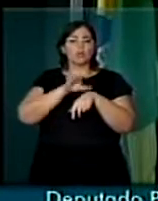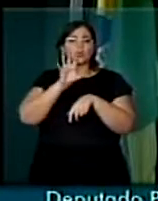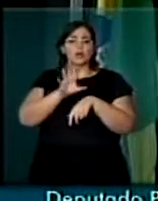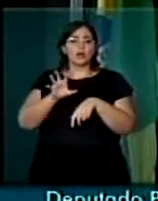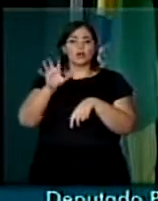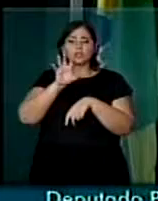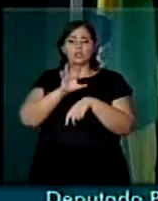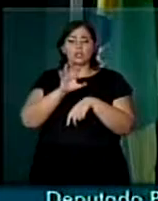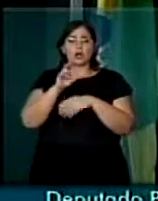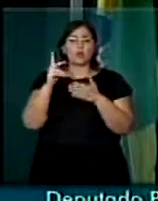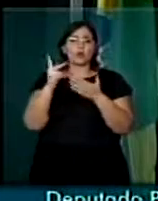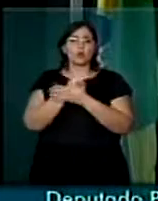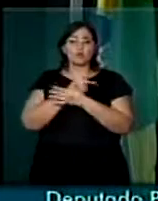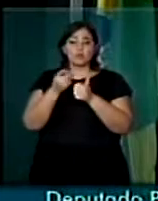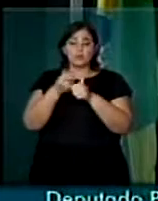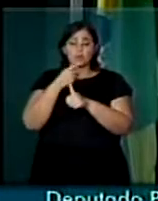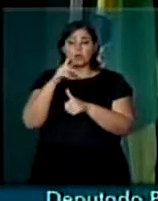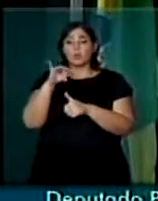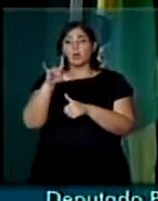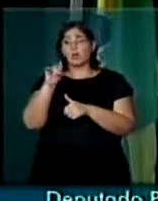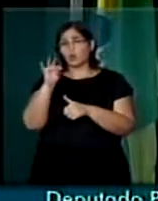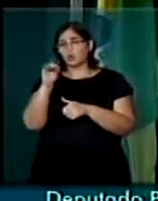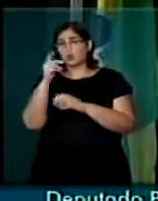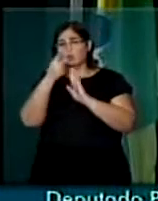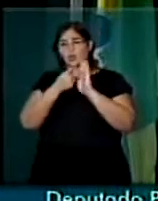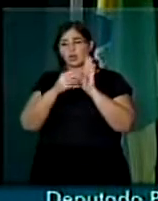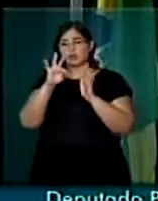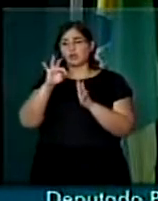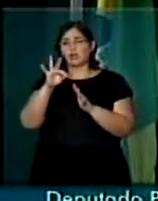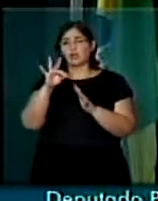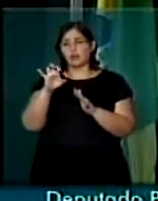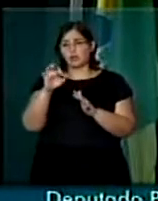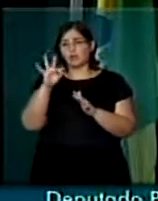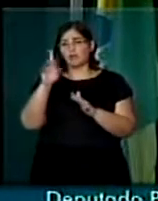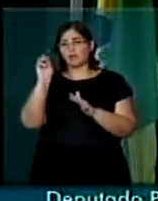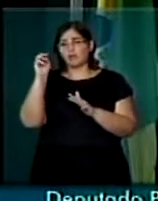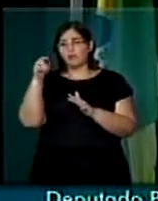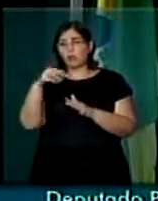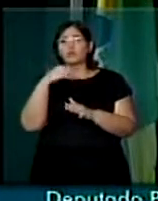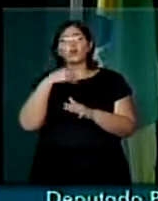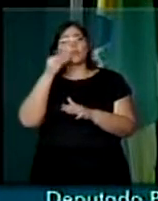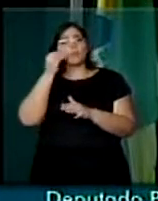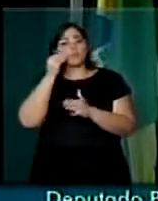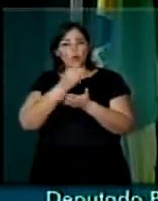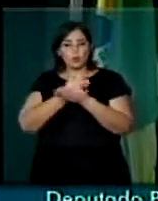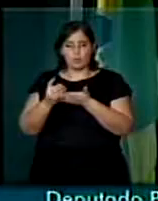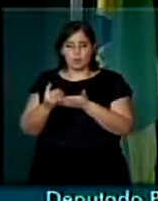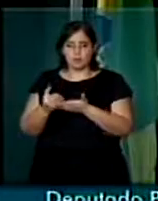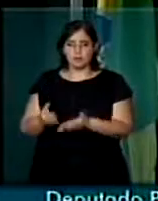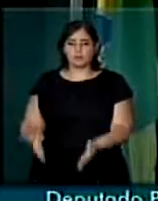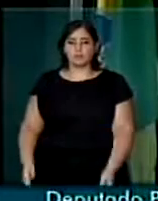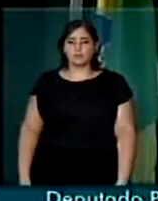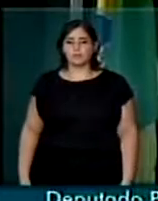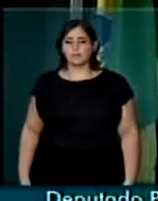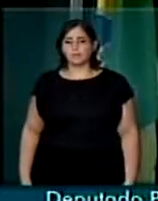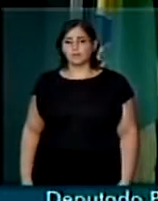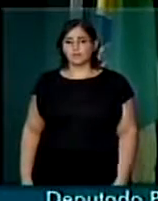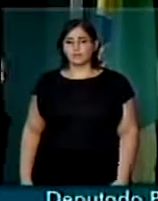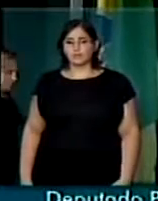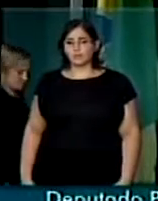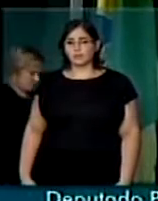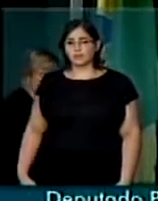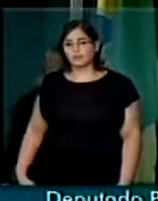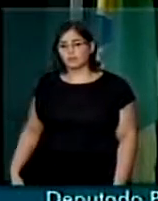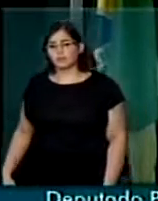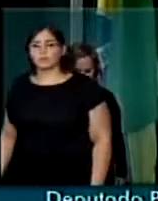aonde este primeiro piloto do PFROM está sendo experimentado. O terceiro ponto,